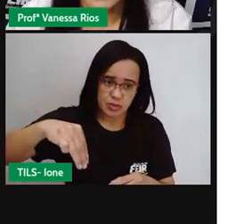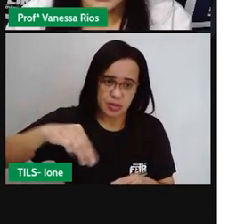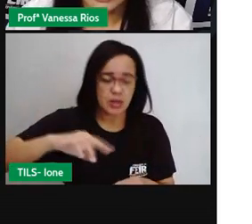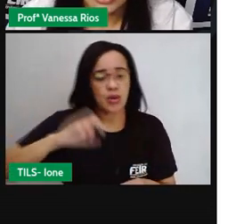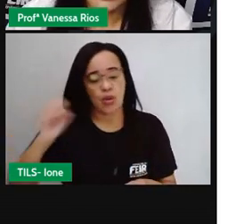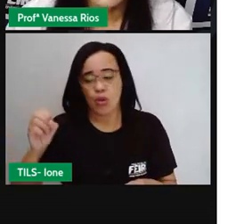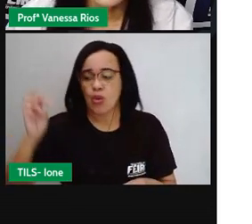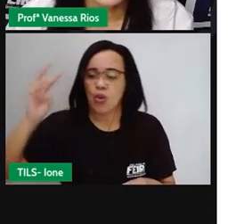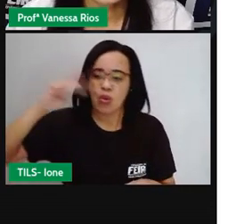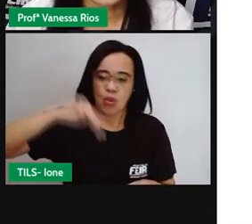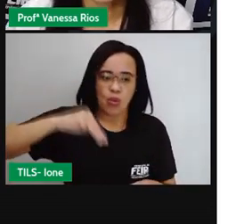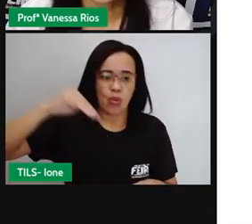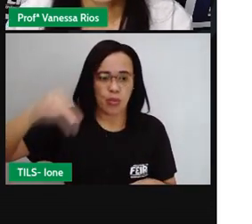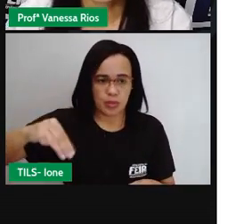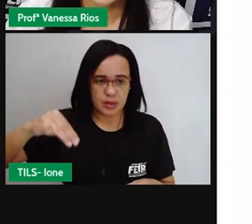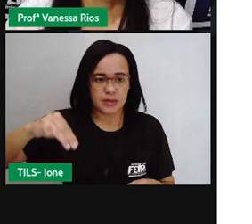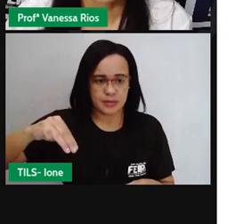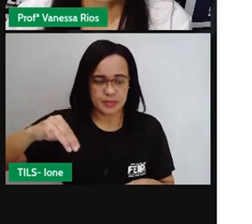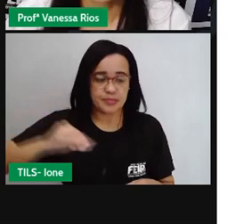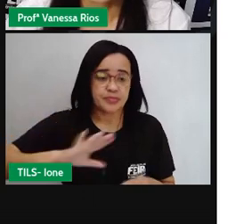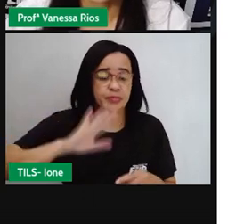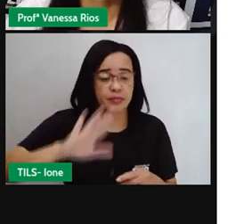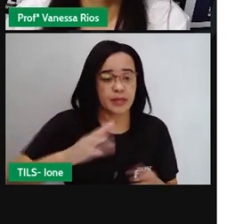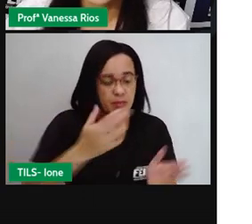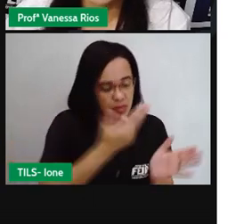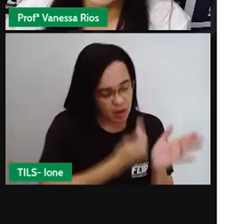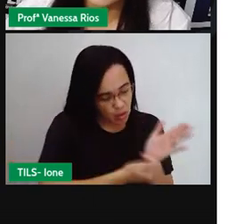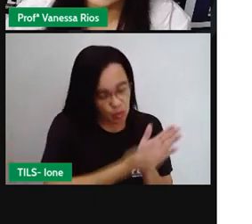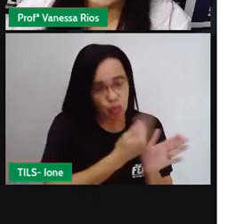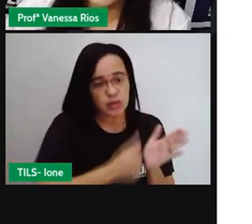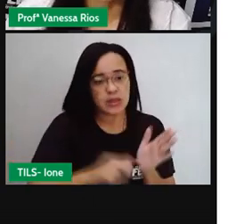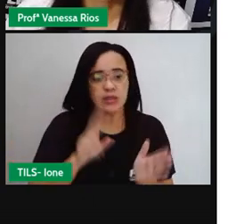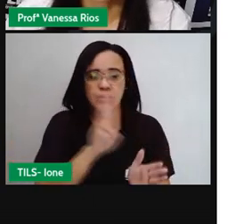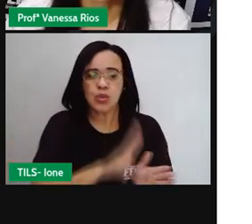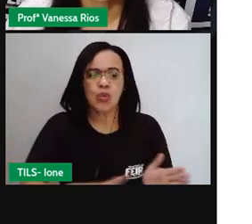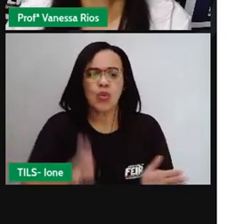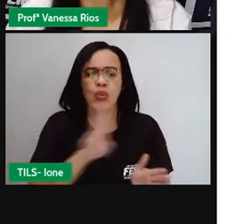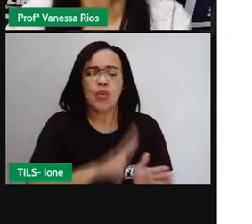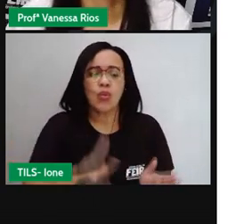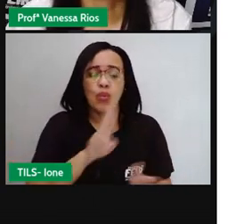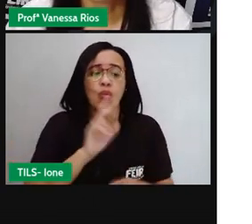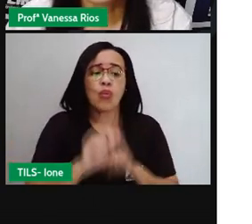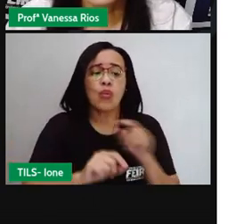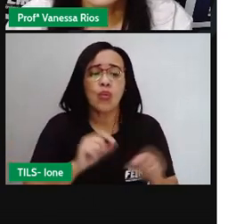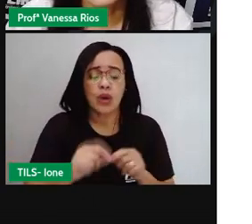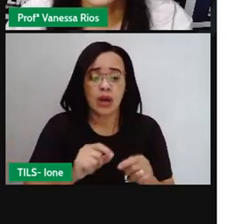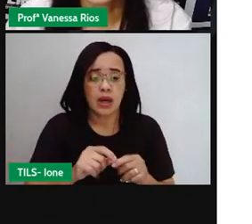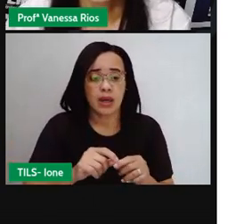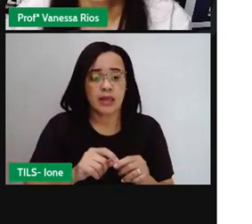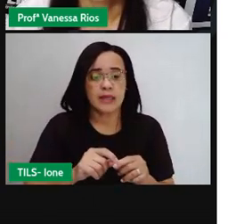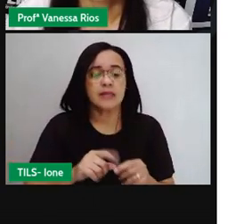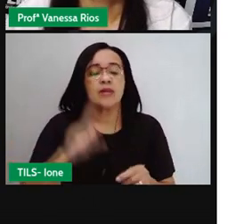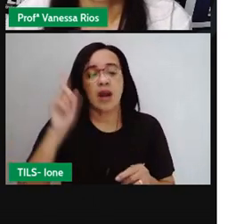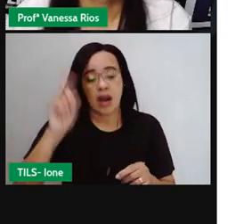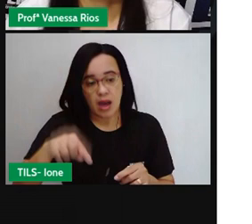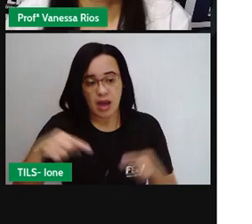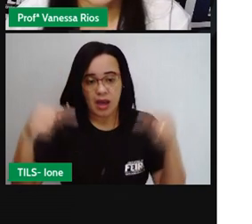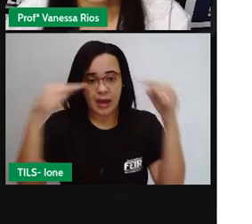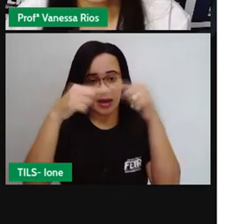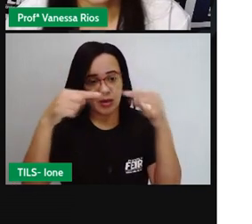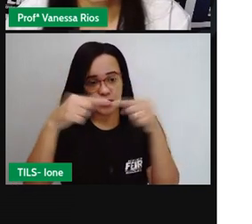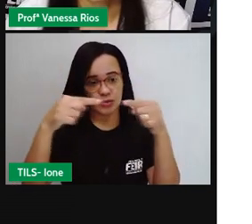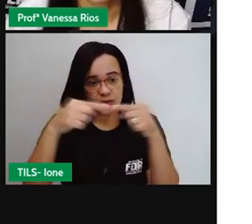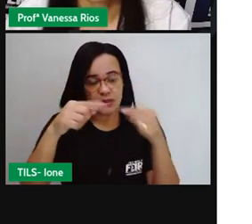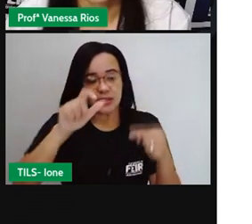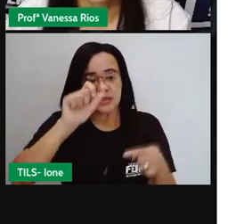transferidor, ele é utilizado para medir justamente a medida dos ângulos. Lembra lá do